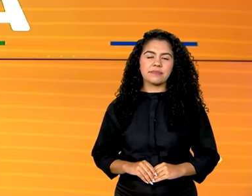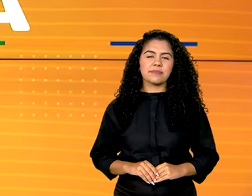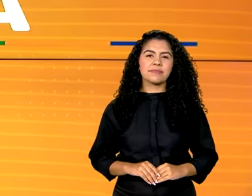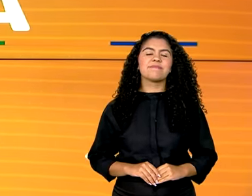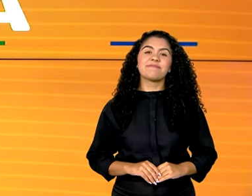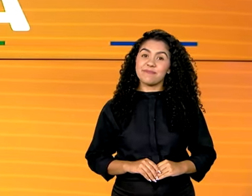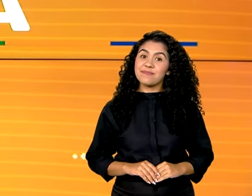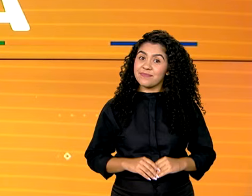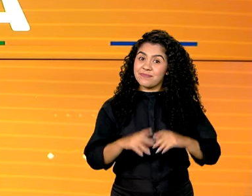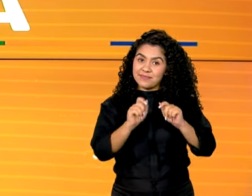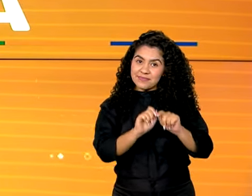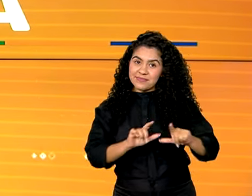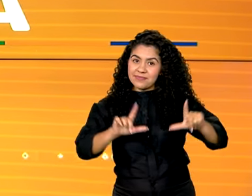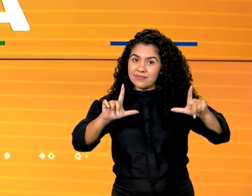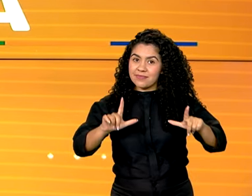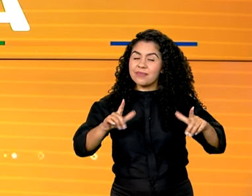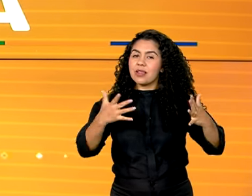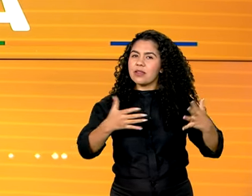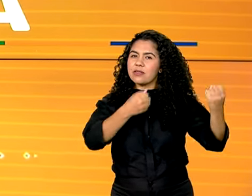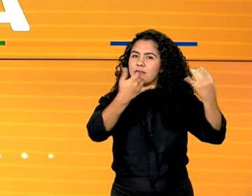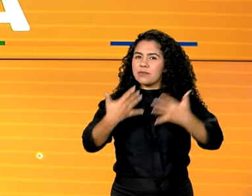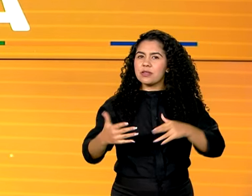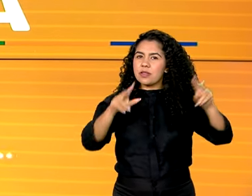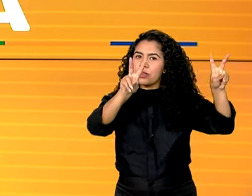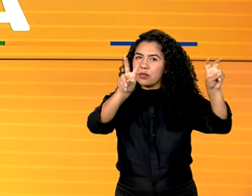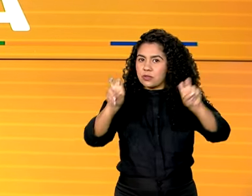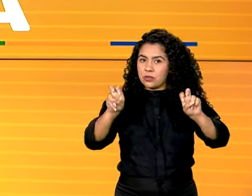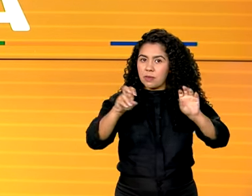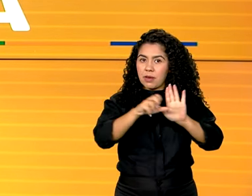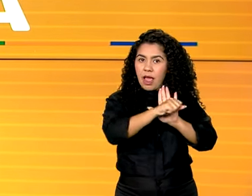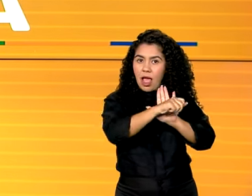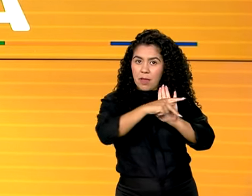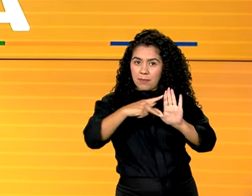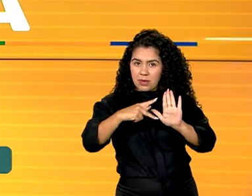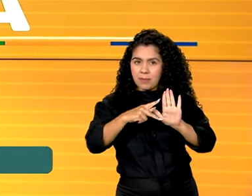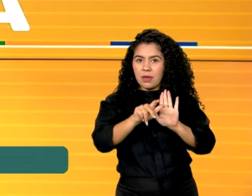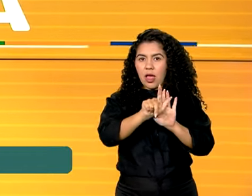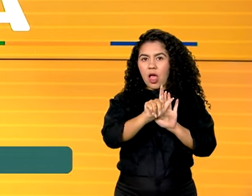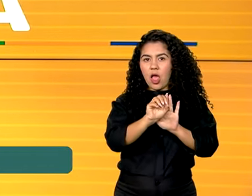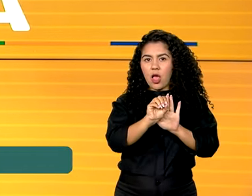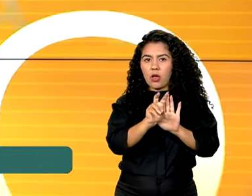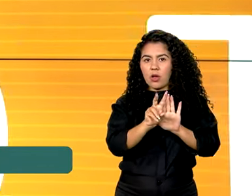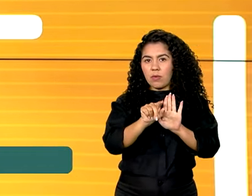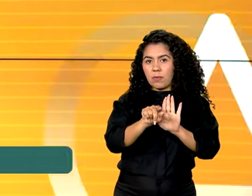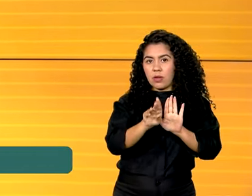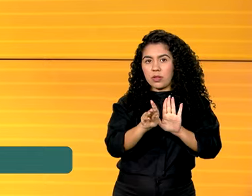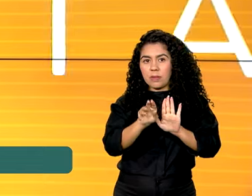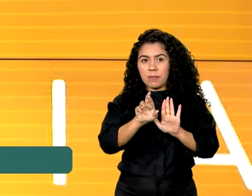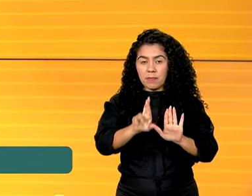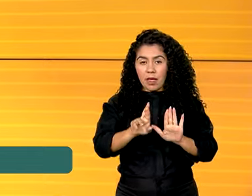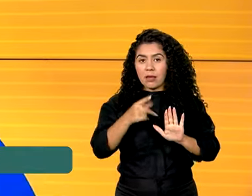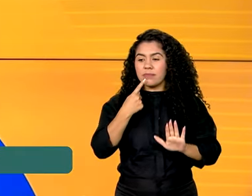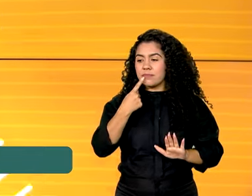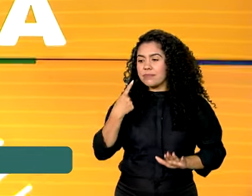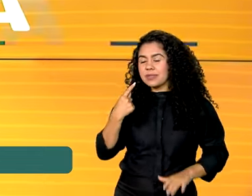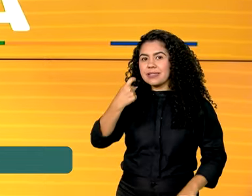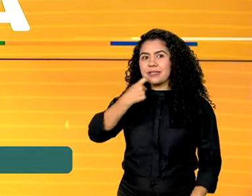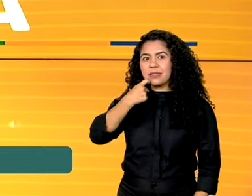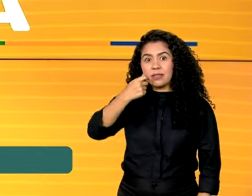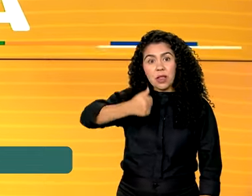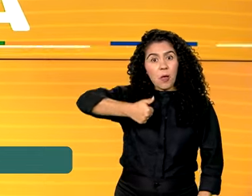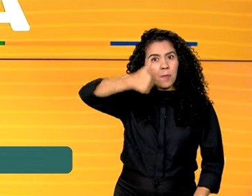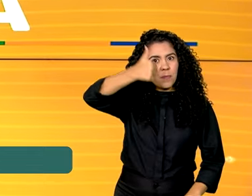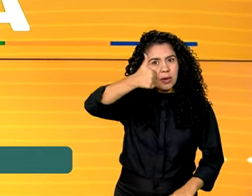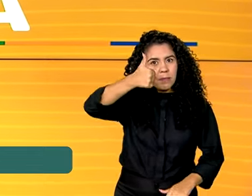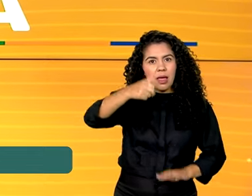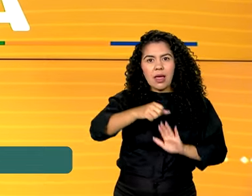Estamos de volta e olha, o aplicativo GovBR chegou nesta sexta-feira ao primeiro lugar da lista dos principais